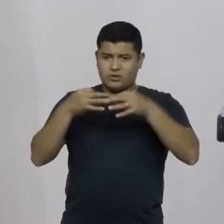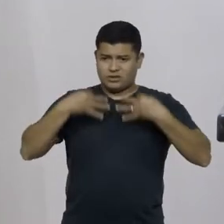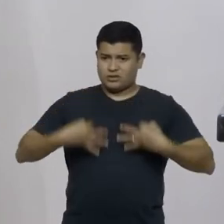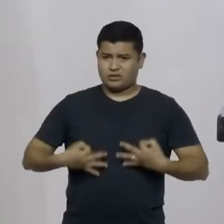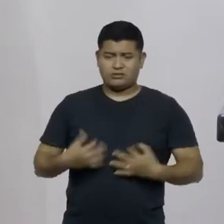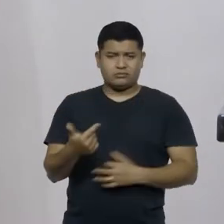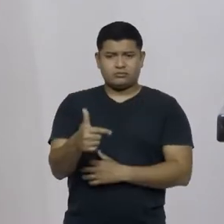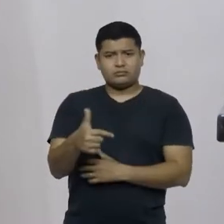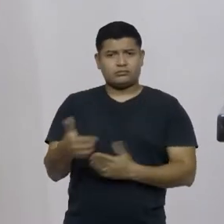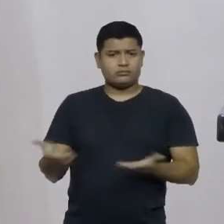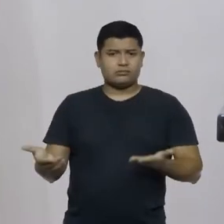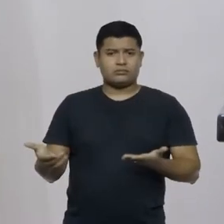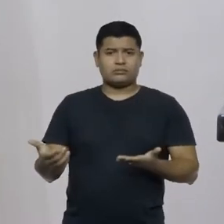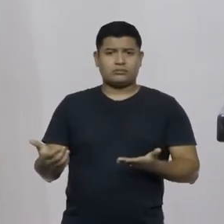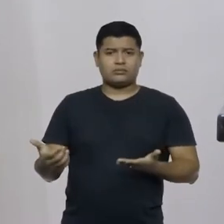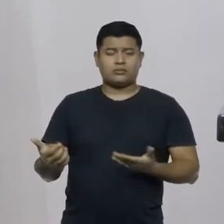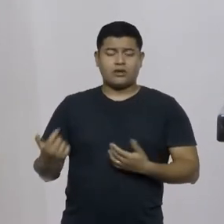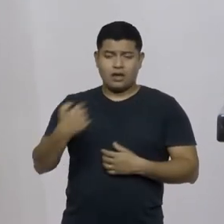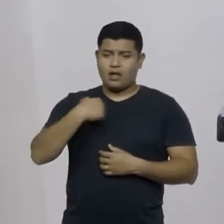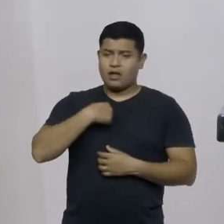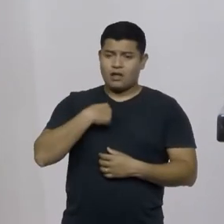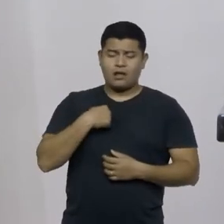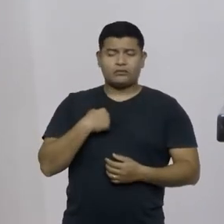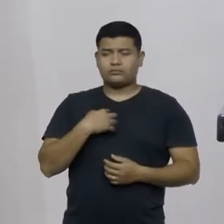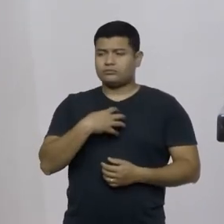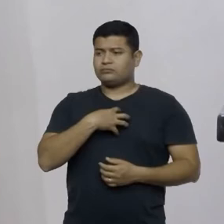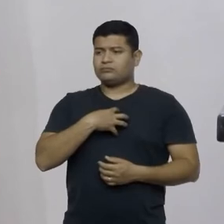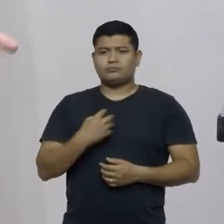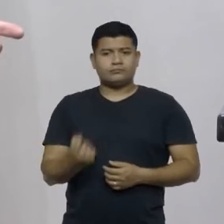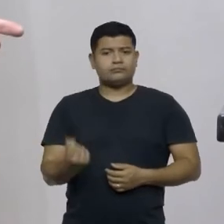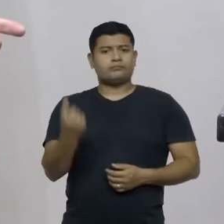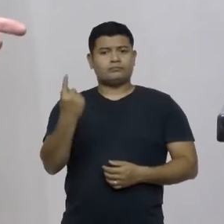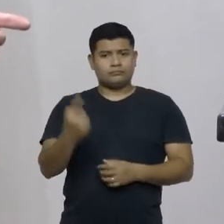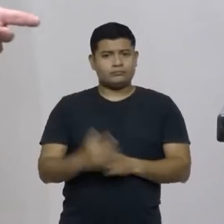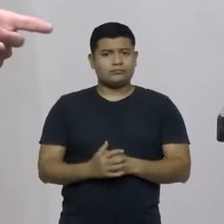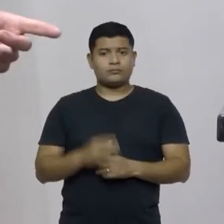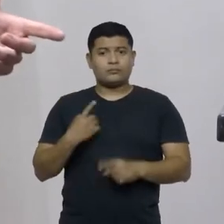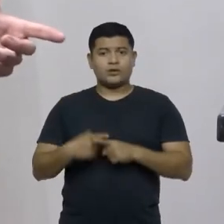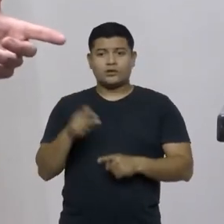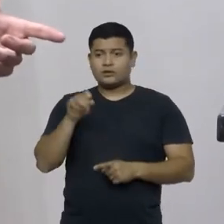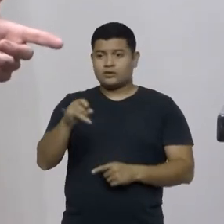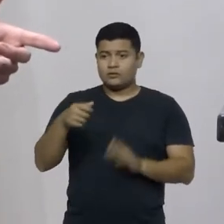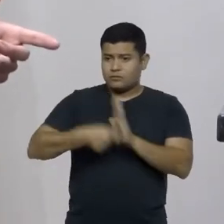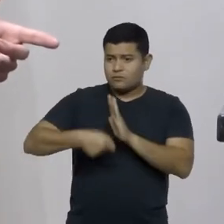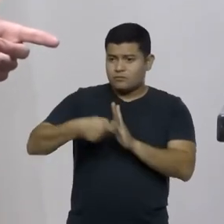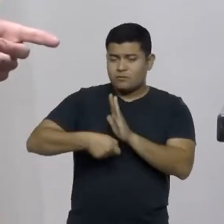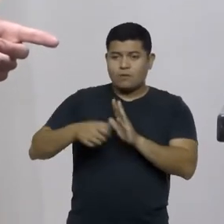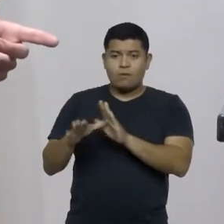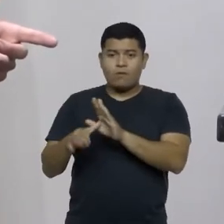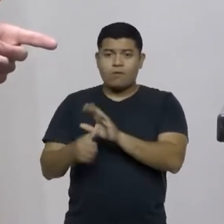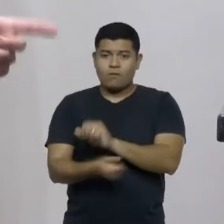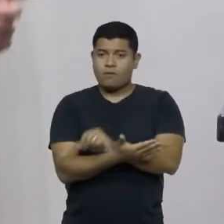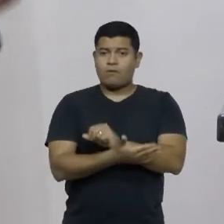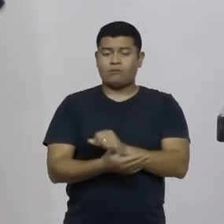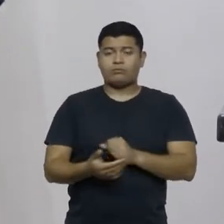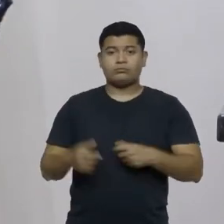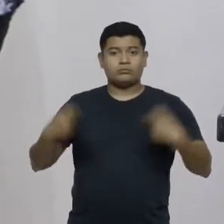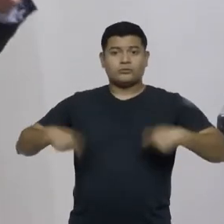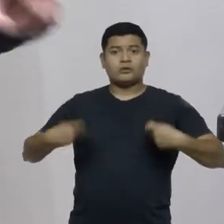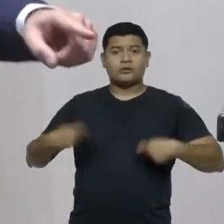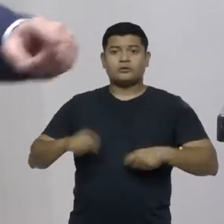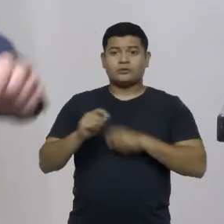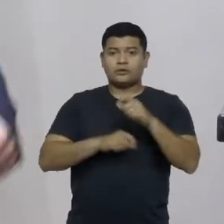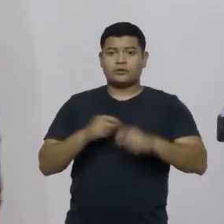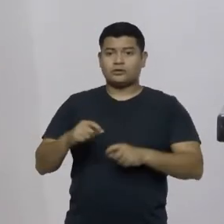para mim, me causa muita estranheza, porque se você combate a corrupção, você não deveria então ser favorável à